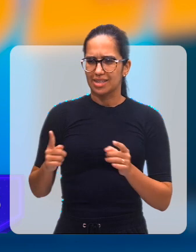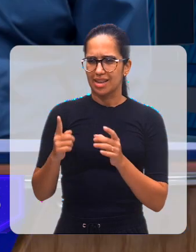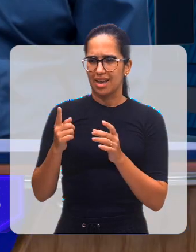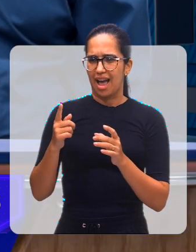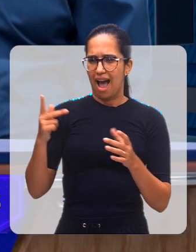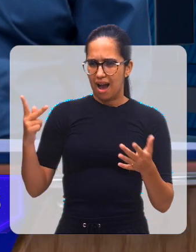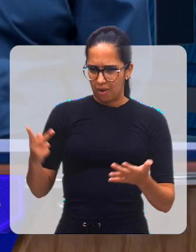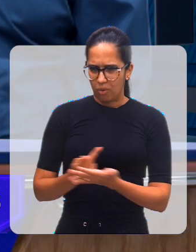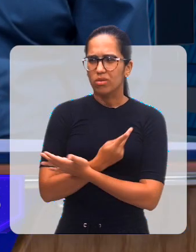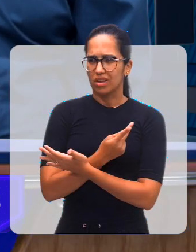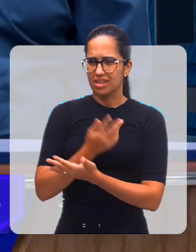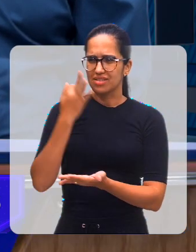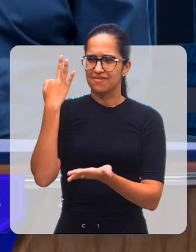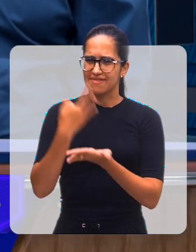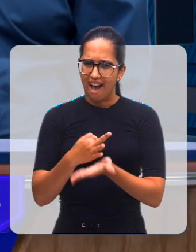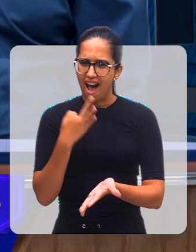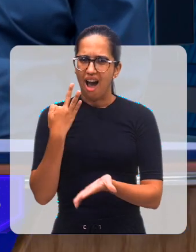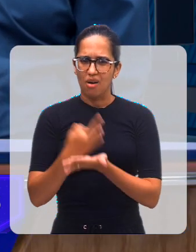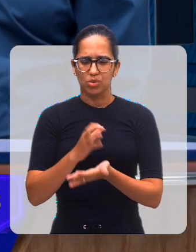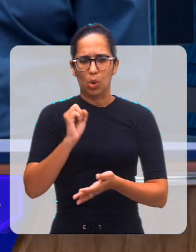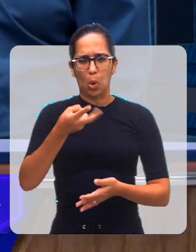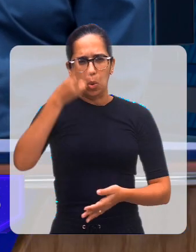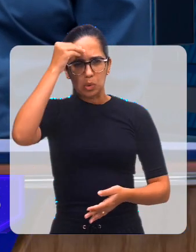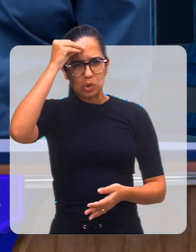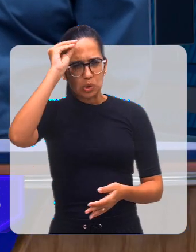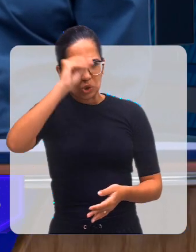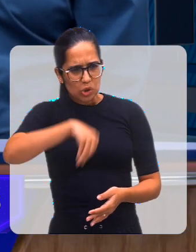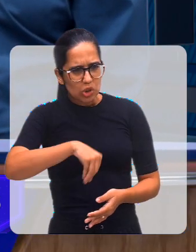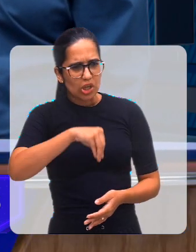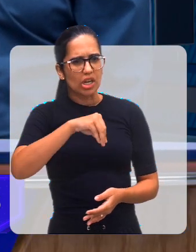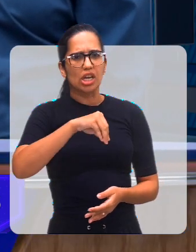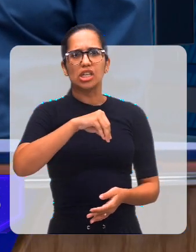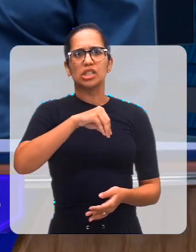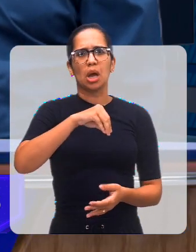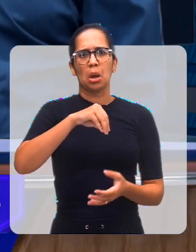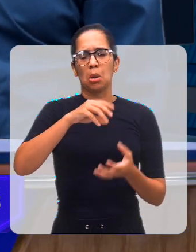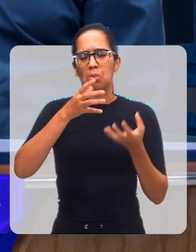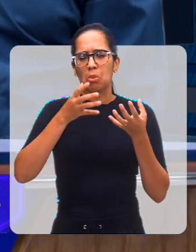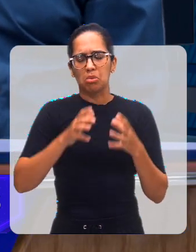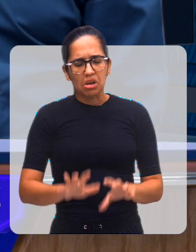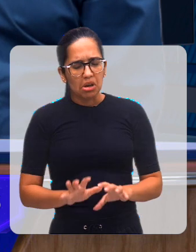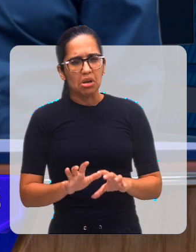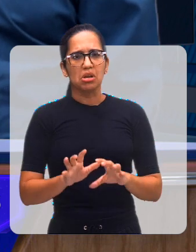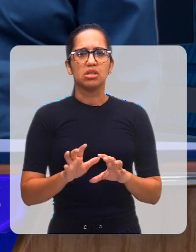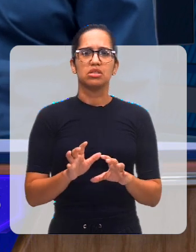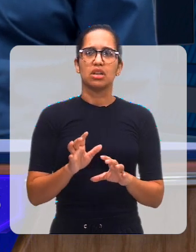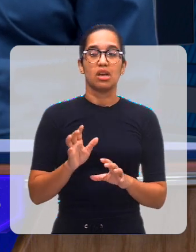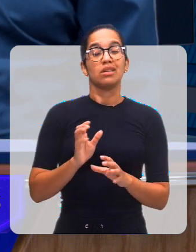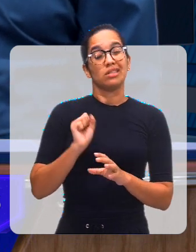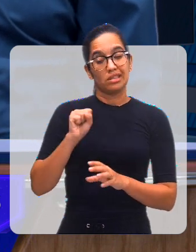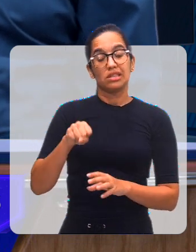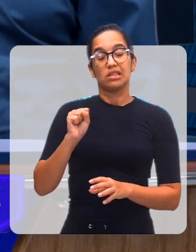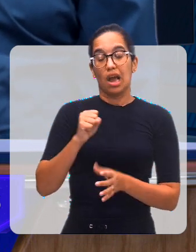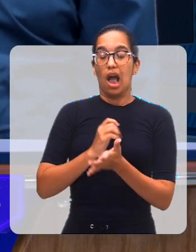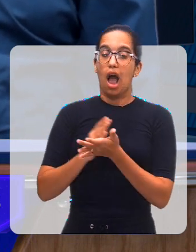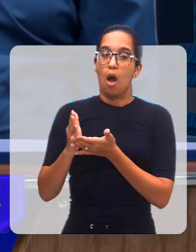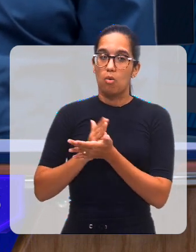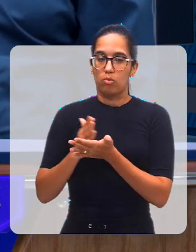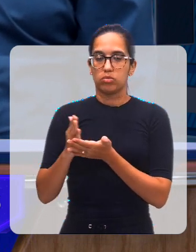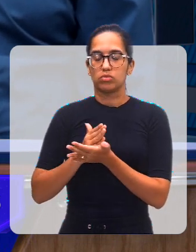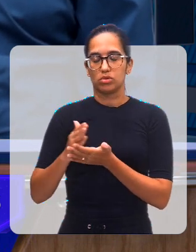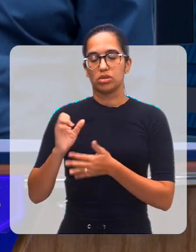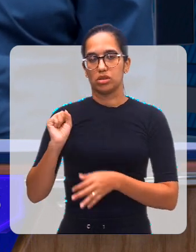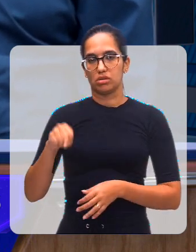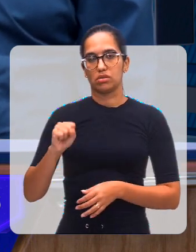frequência isso aí? Essa falta de atendimento, porque houve abandono por parte dessas crianças? em